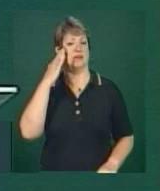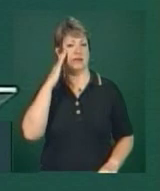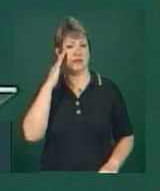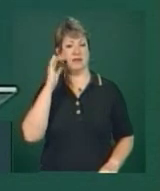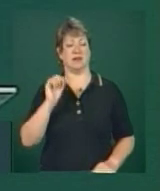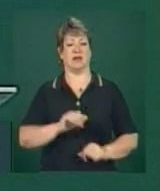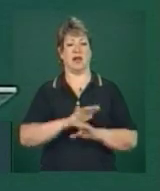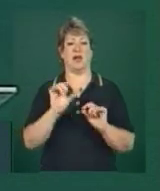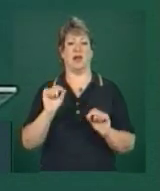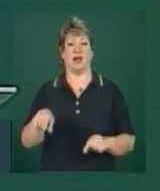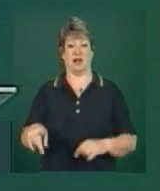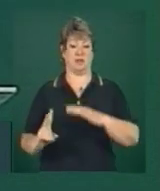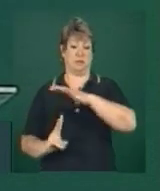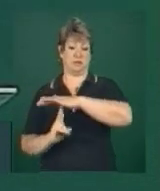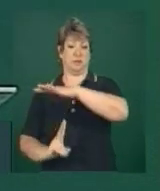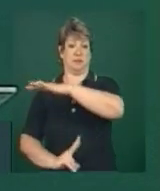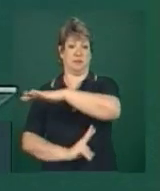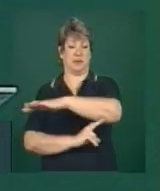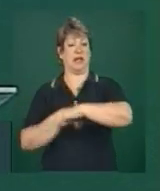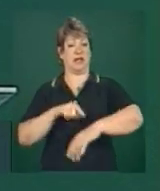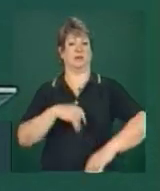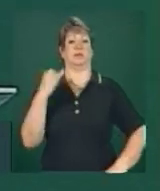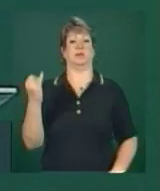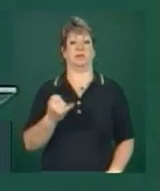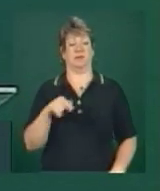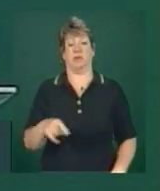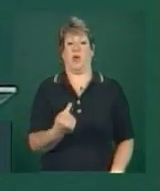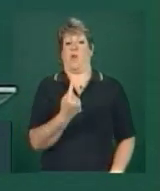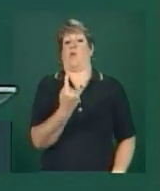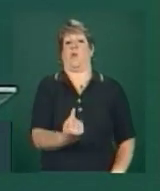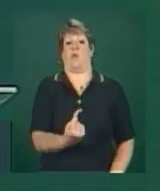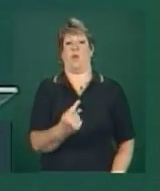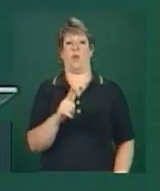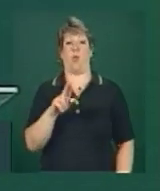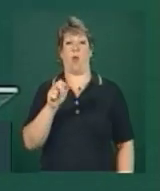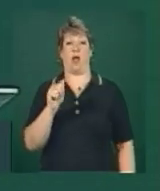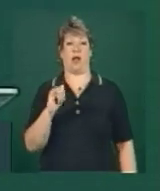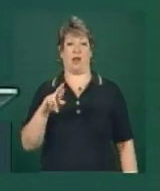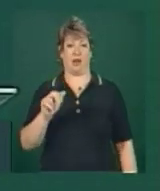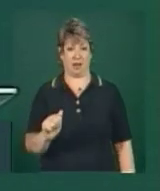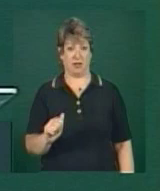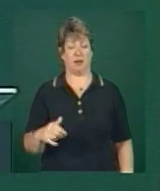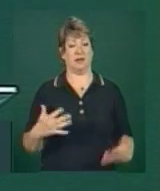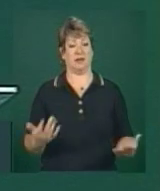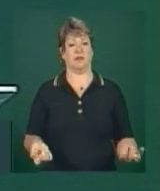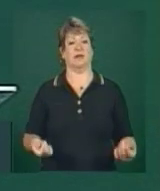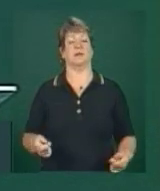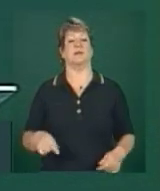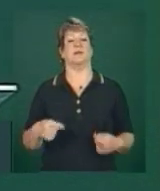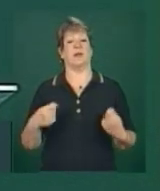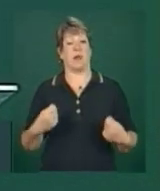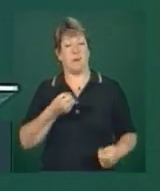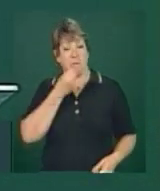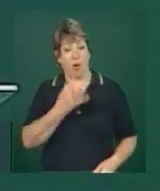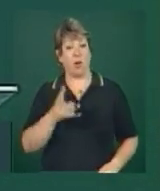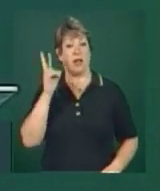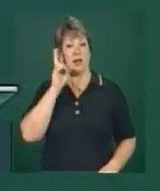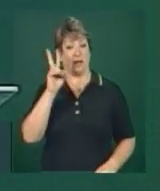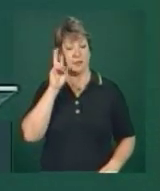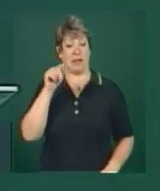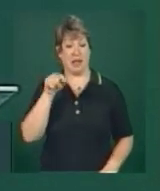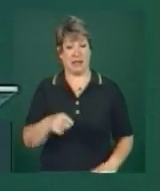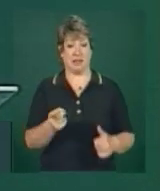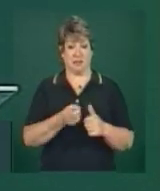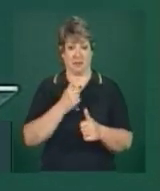nítido, que é a ponte, essa única ponte do Guaíba. E aí é sempre bom lembrar que essa primeira